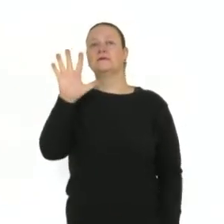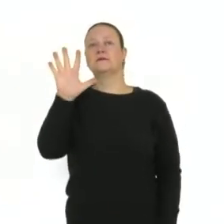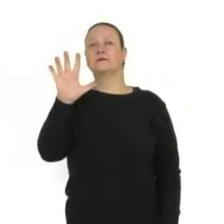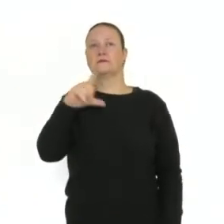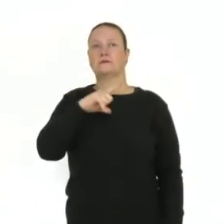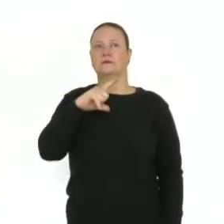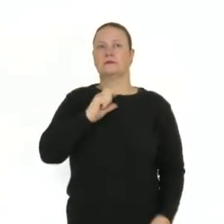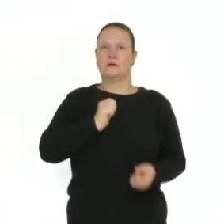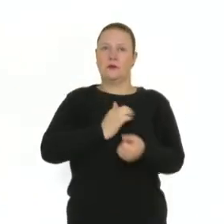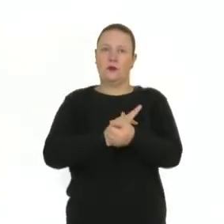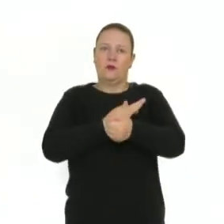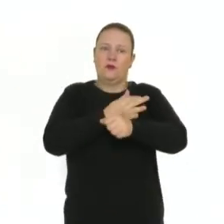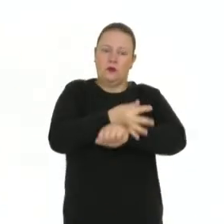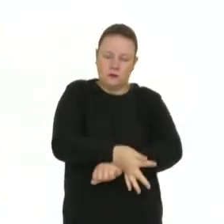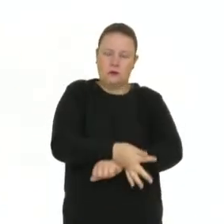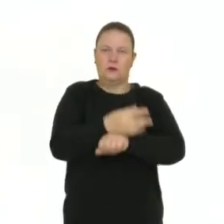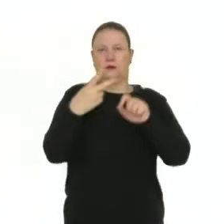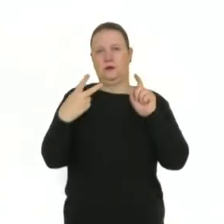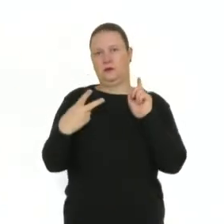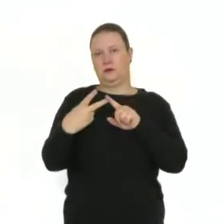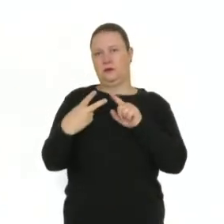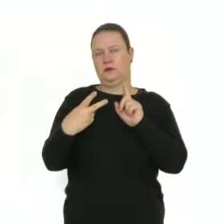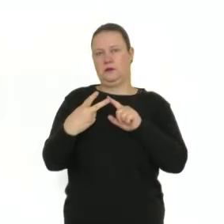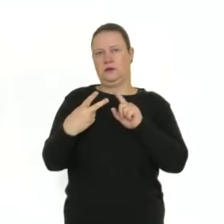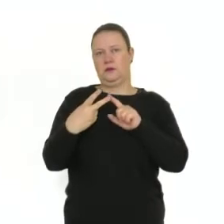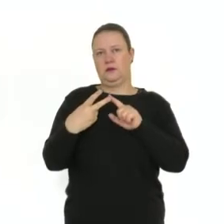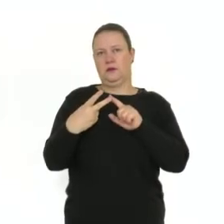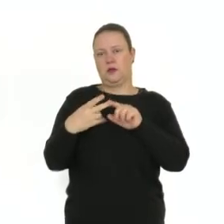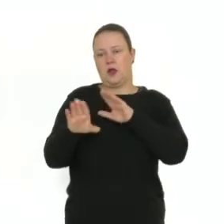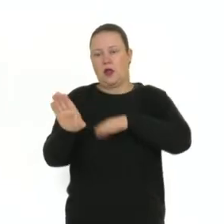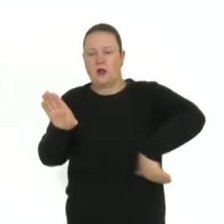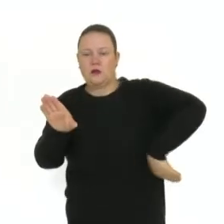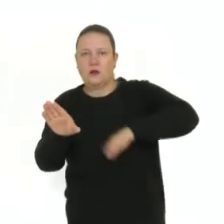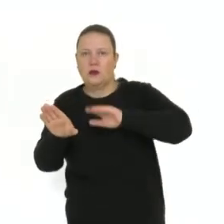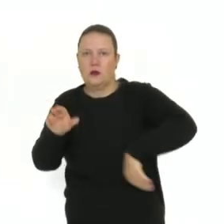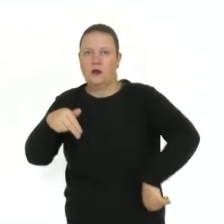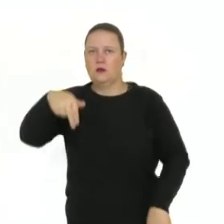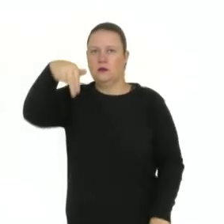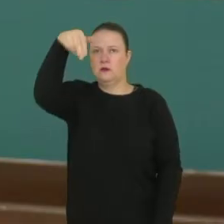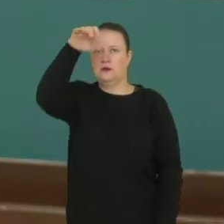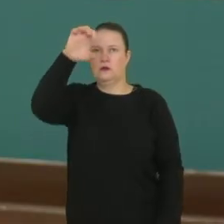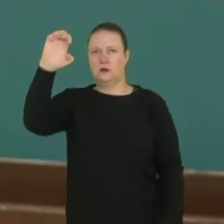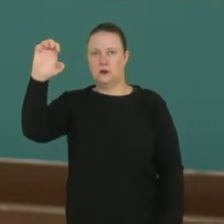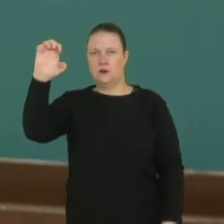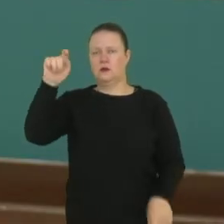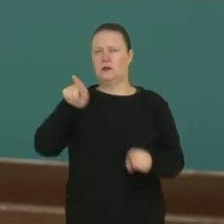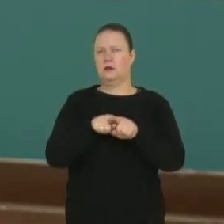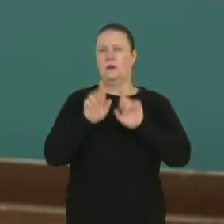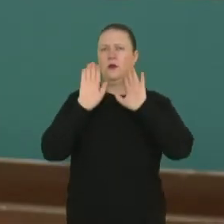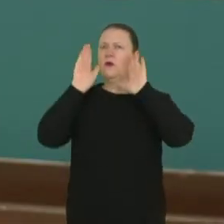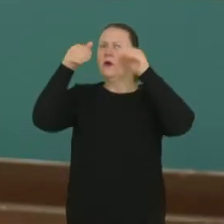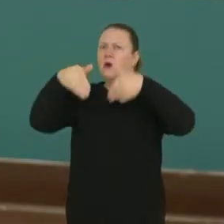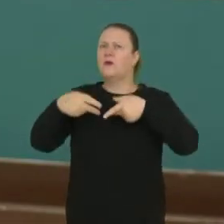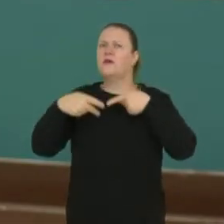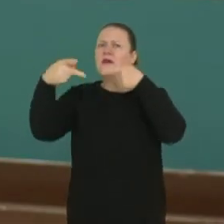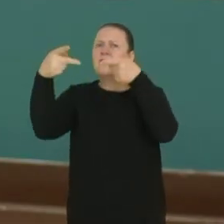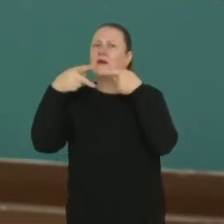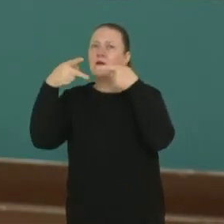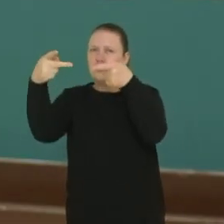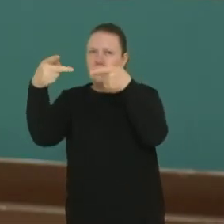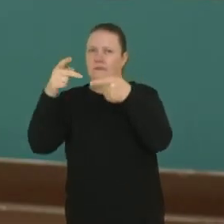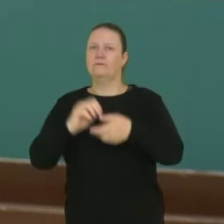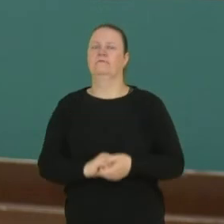as cataratas do Iguaçu, nós temos todo um litoral nordestino focado no turismo e assim por diante. E as